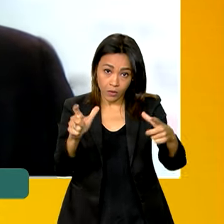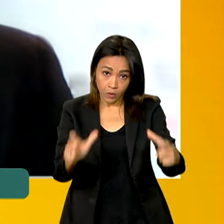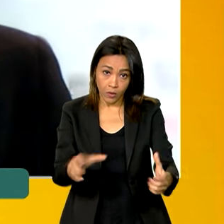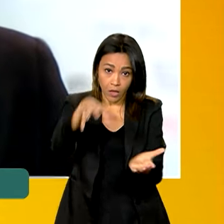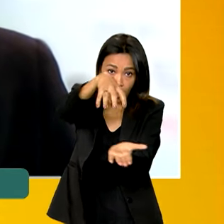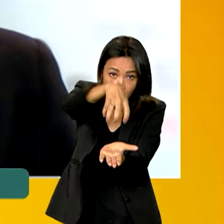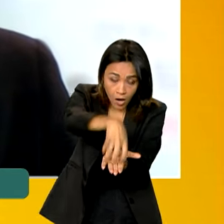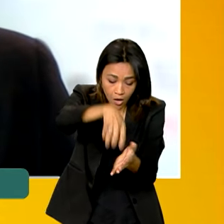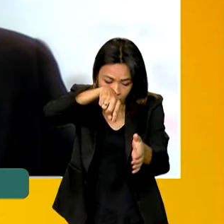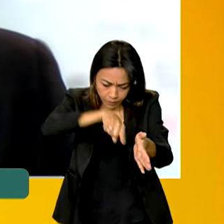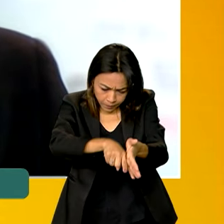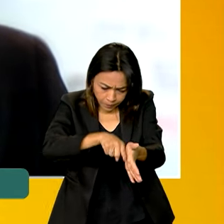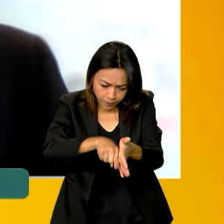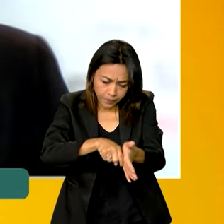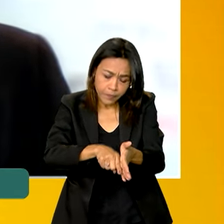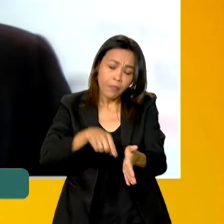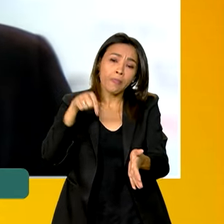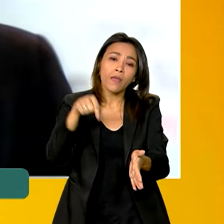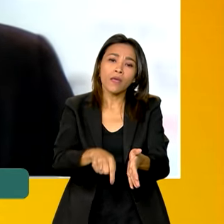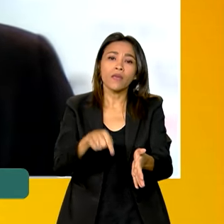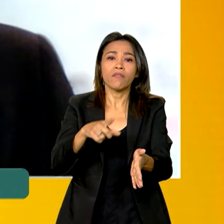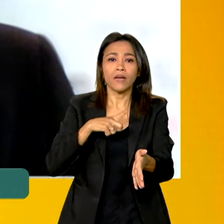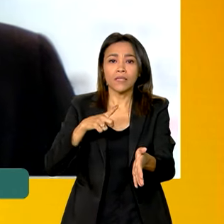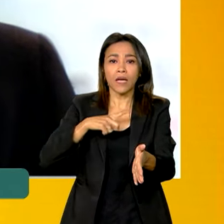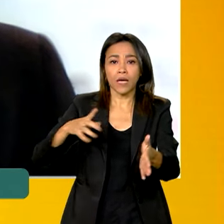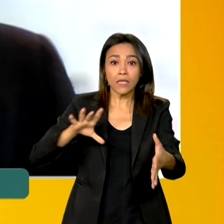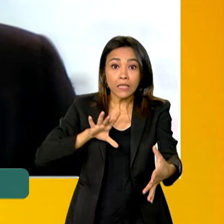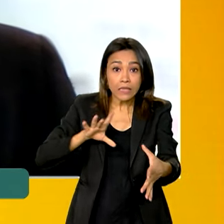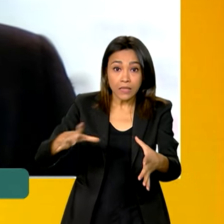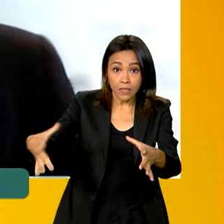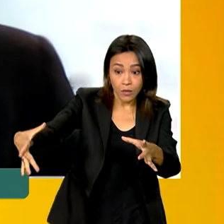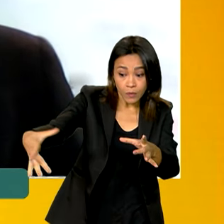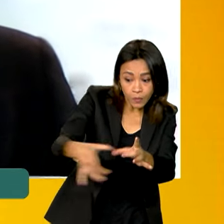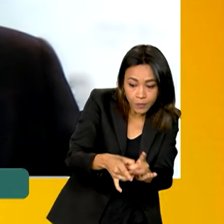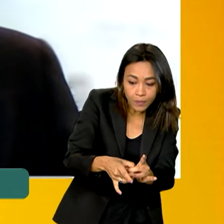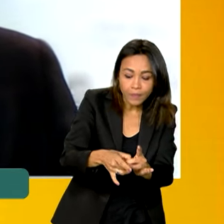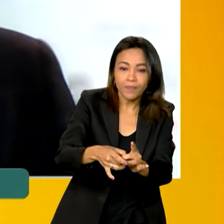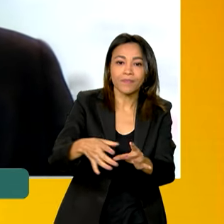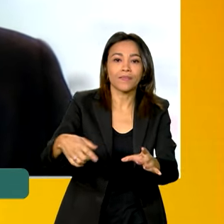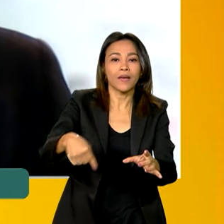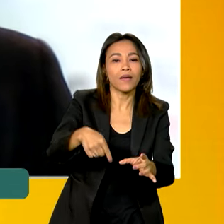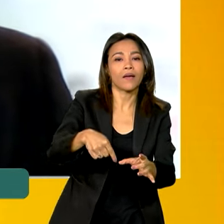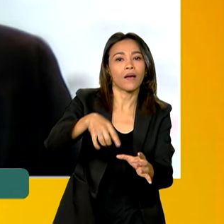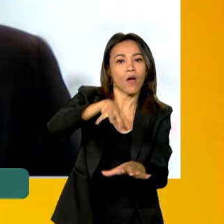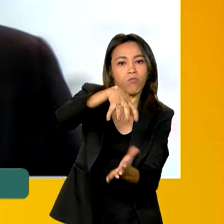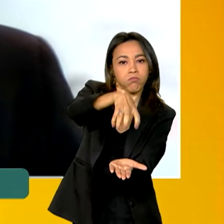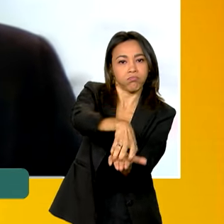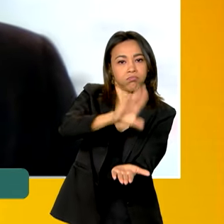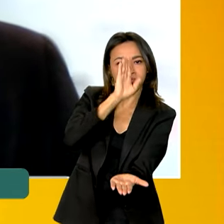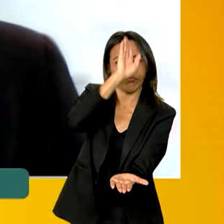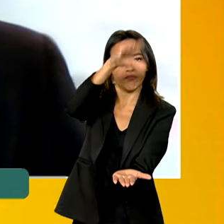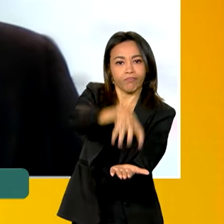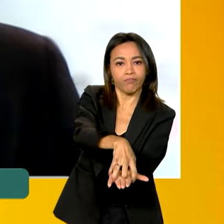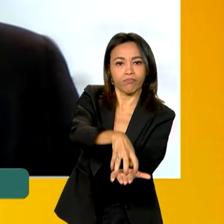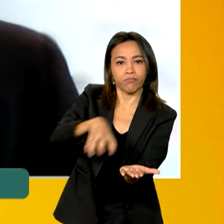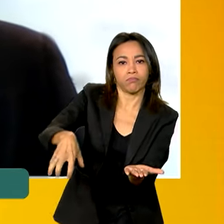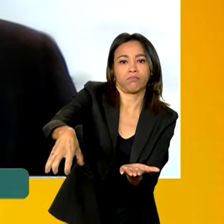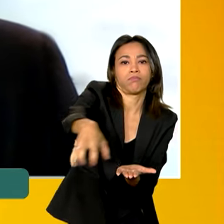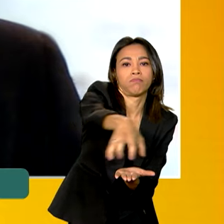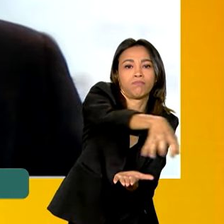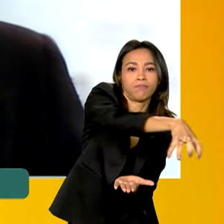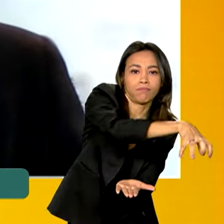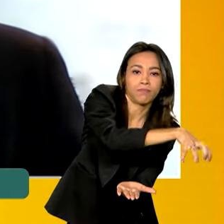o Orion estará ligado ao Sirius. Isso permite, por exemplo, que nós possamos realizar experimentos com o